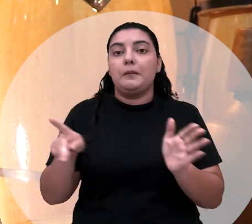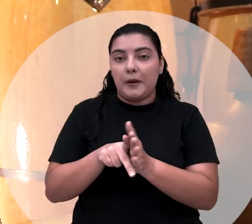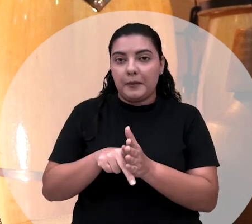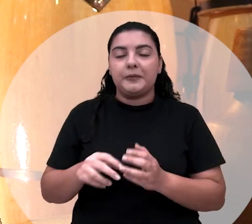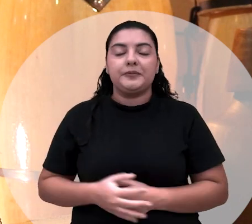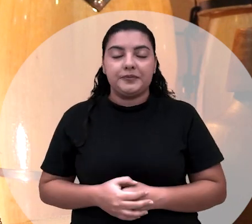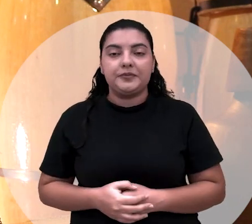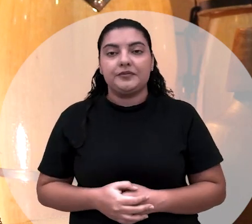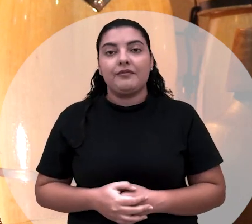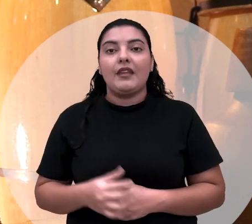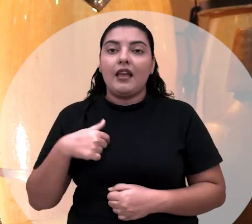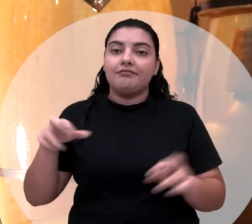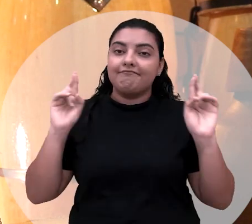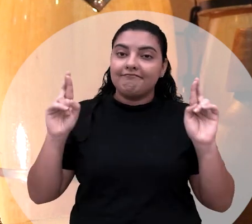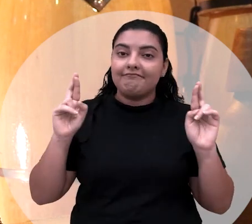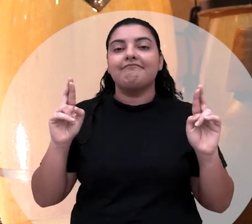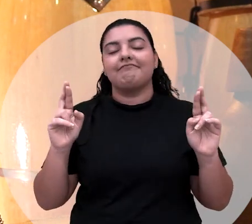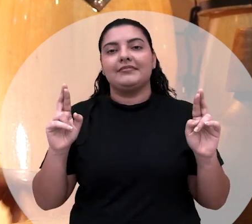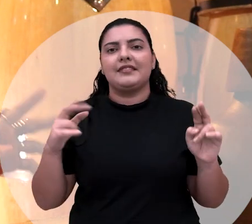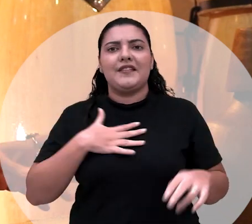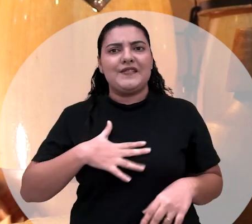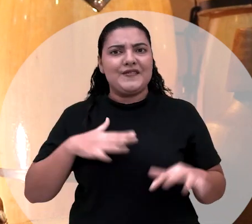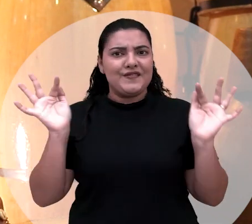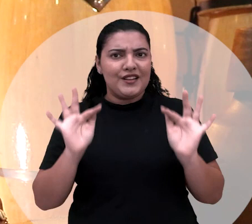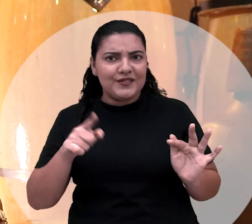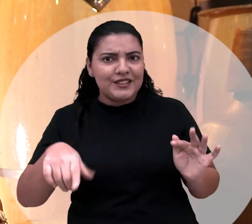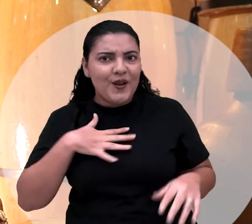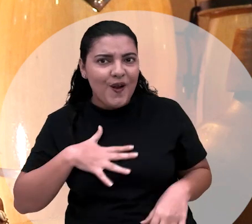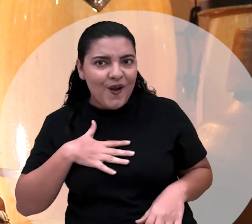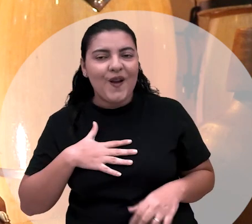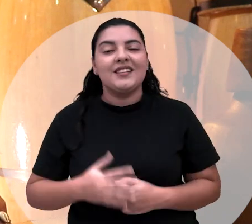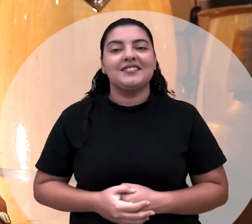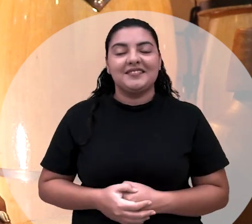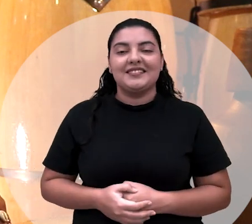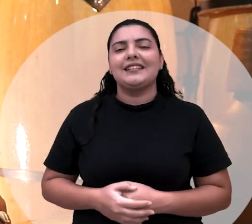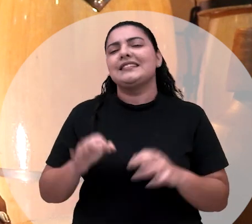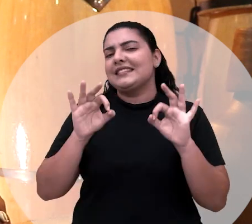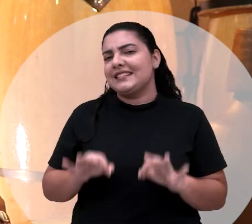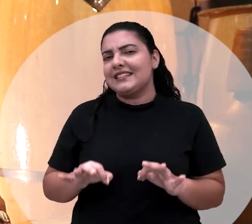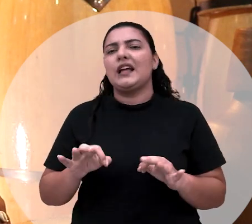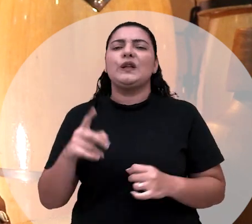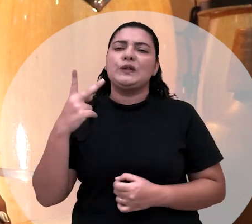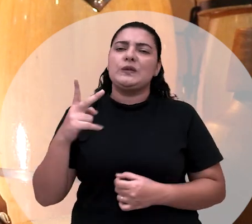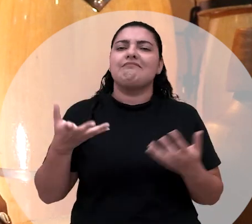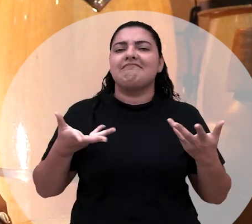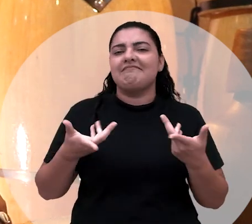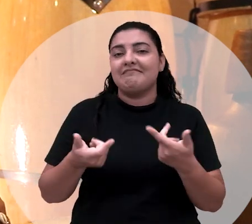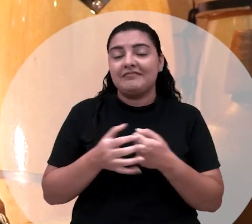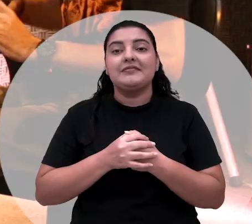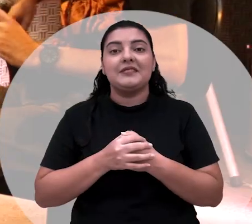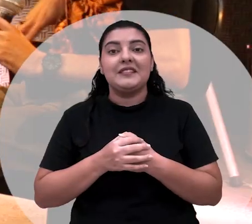E espero que seja satisfatória para todos vocês. Com certeza vai ser. Já a sua presença já é um grande